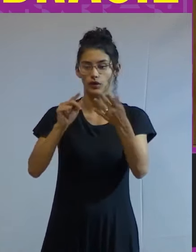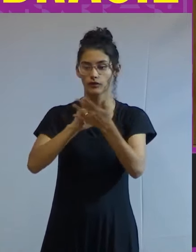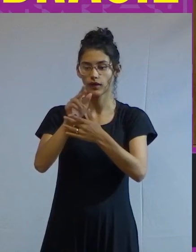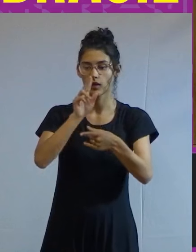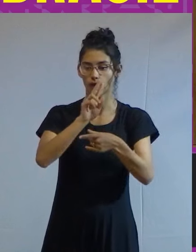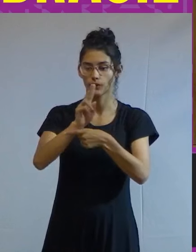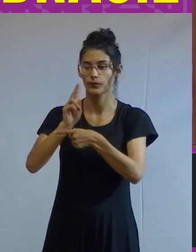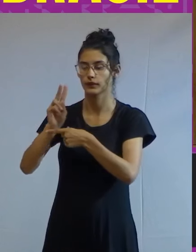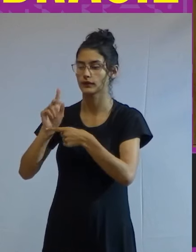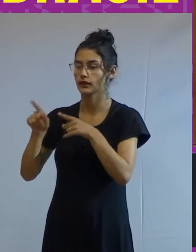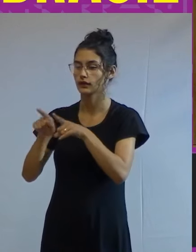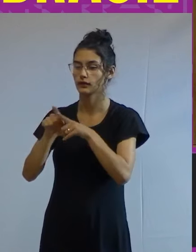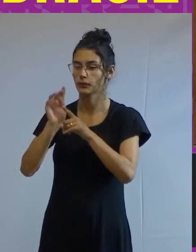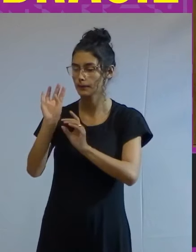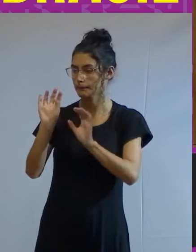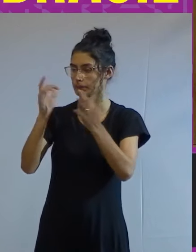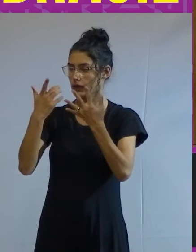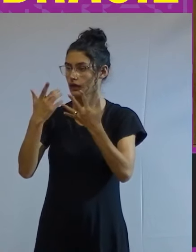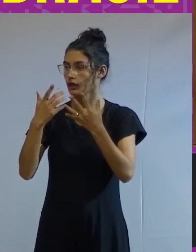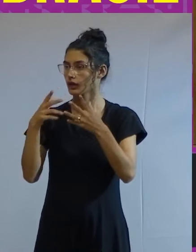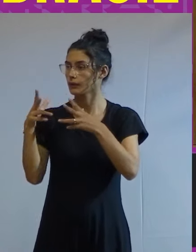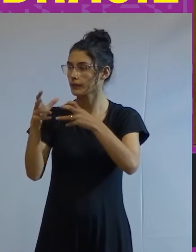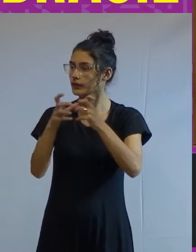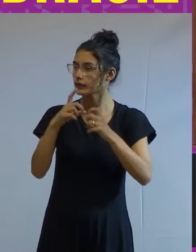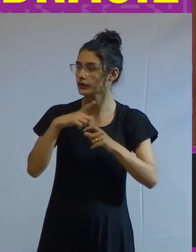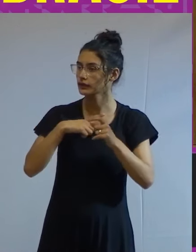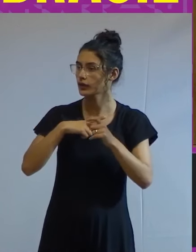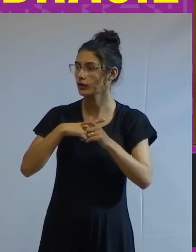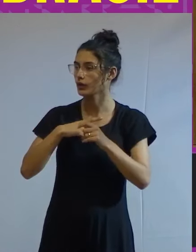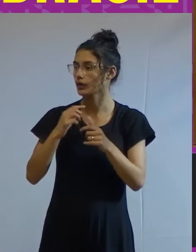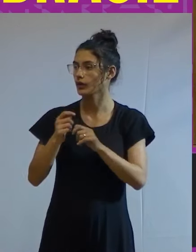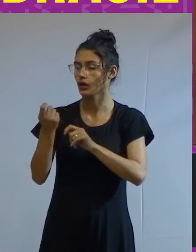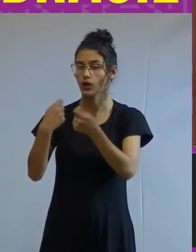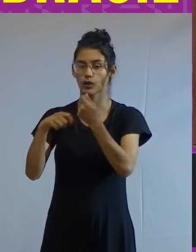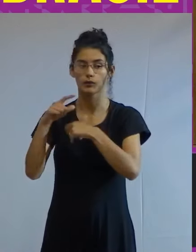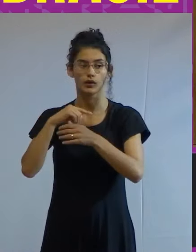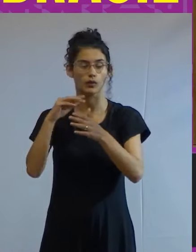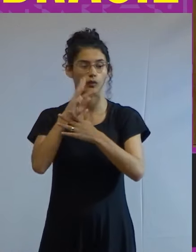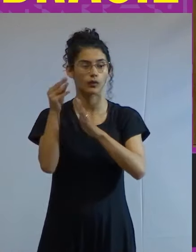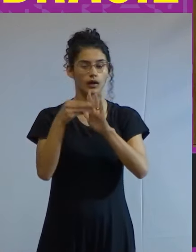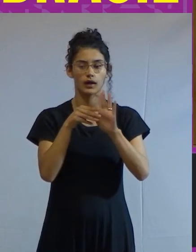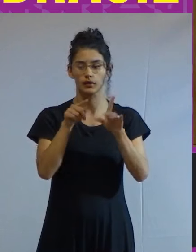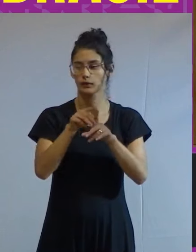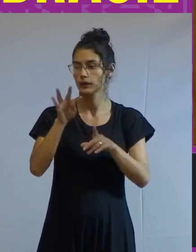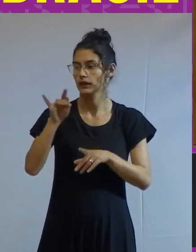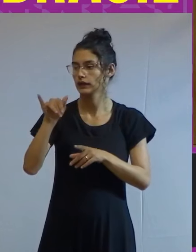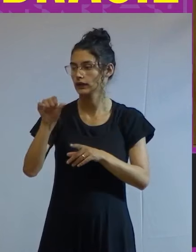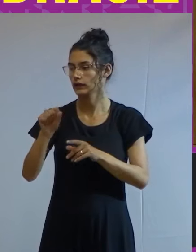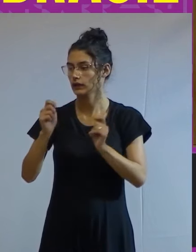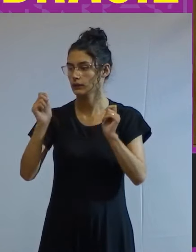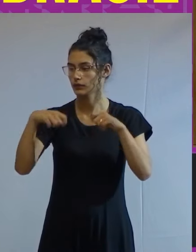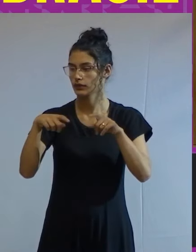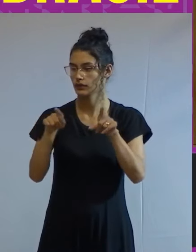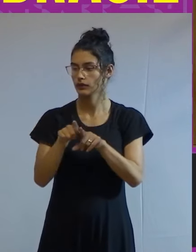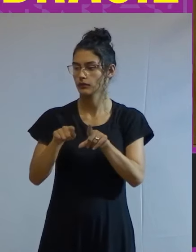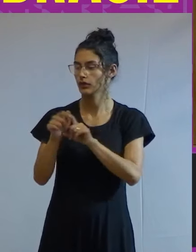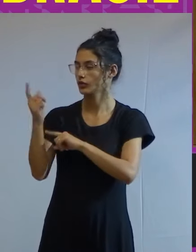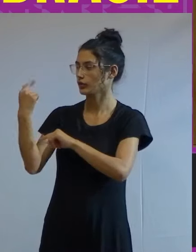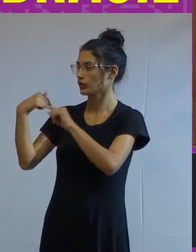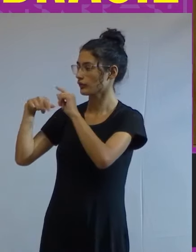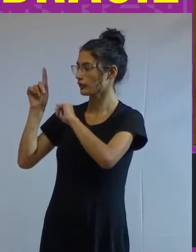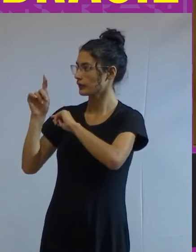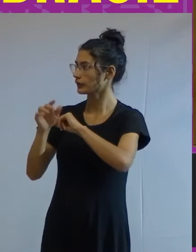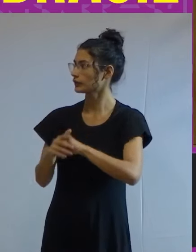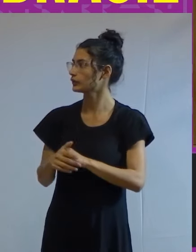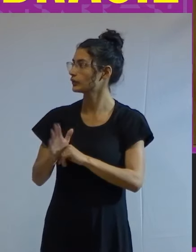acuidade os fenômenos que, do ponto de vista econômico, haviam colocado ao país a possibilidade do desenvolvimento,